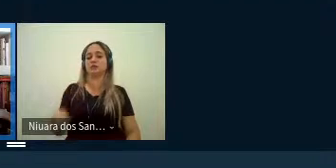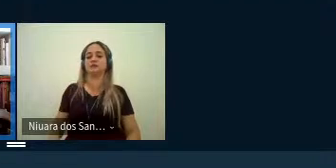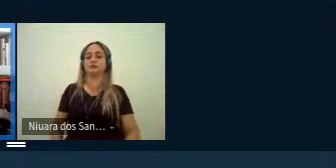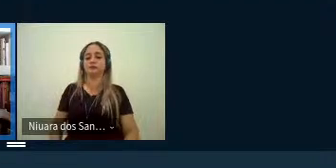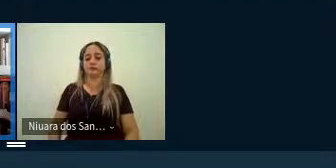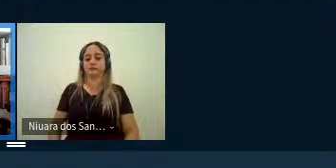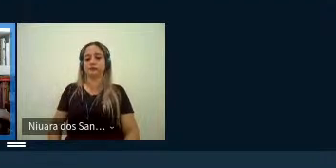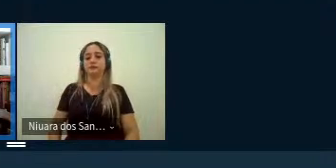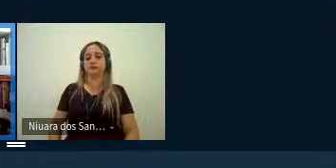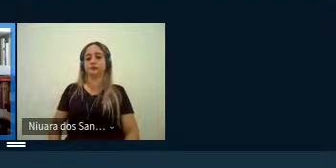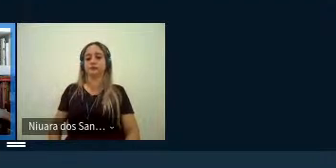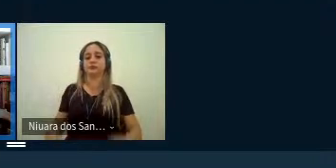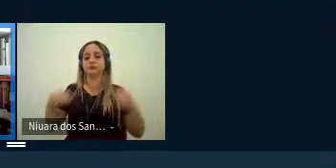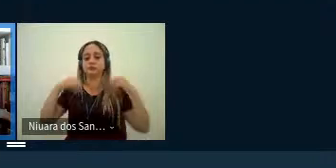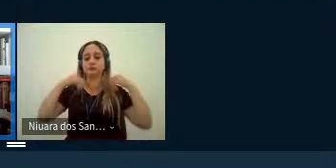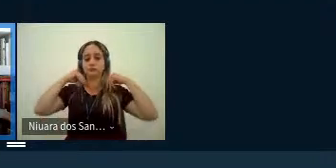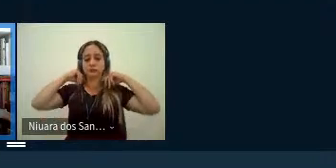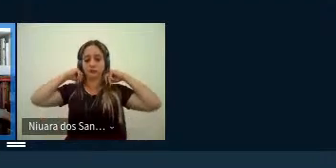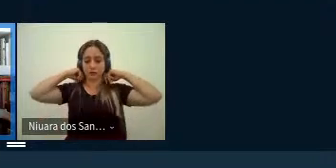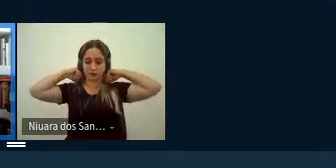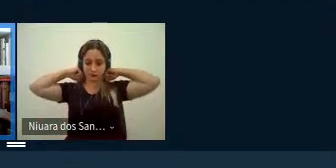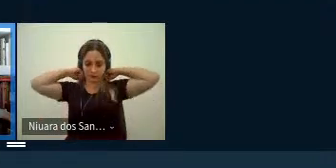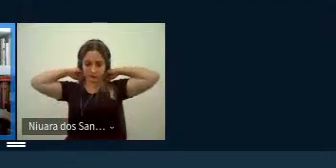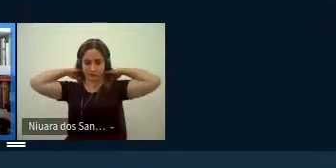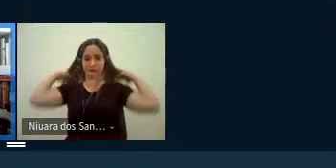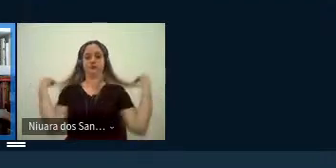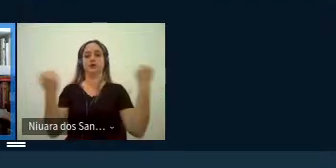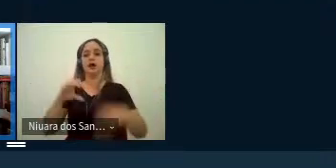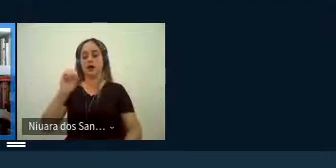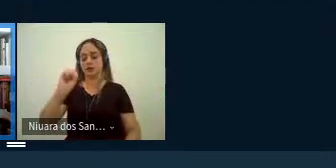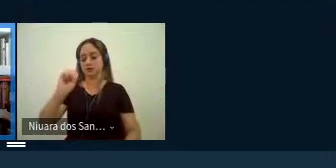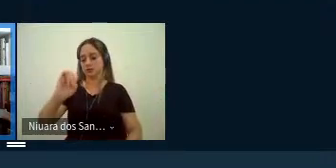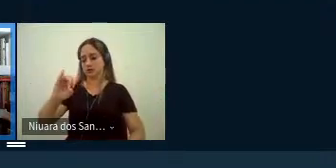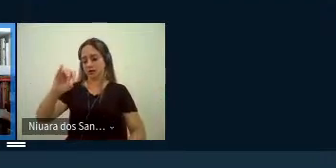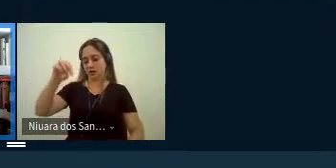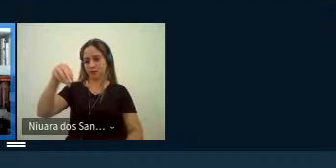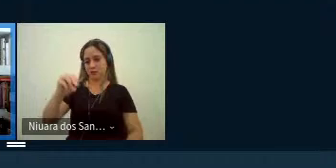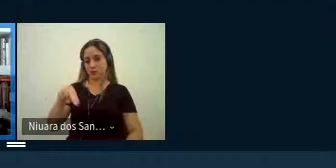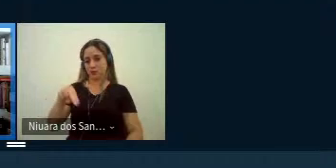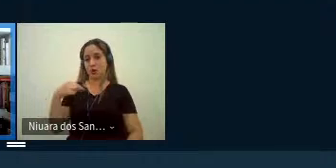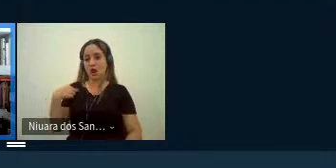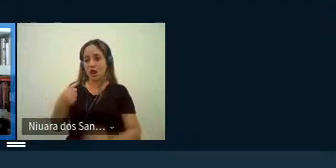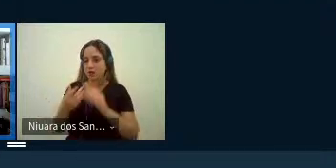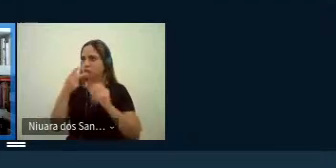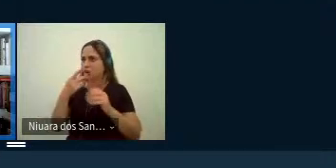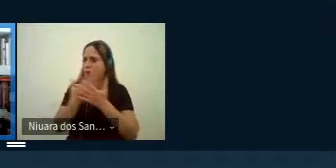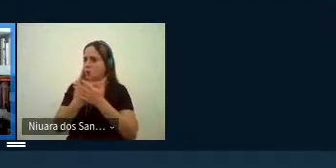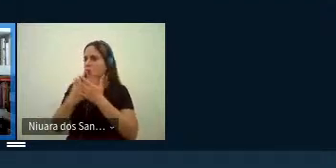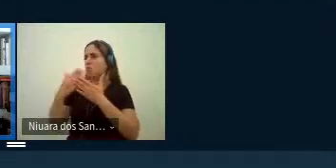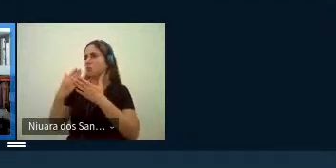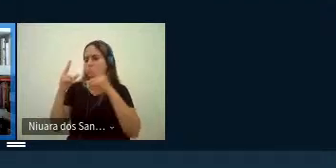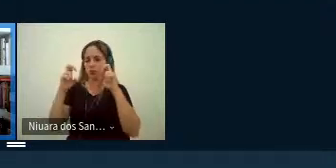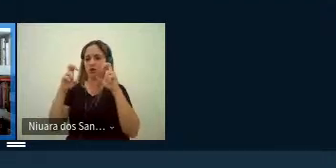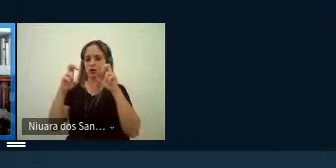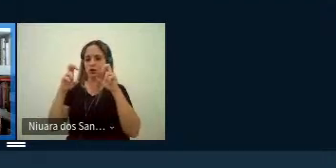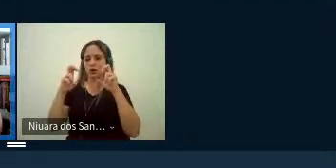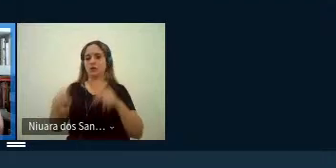Sherry Simon ela comenta que a entrada desse desse termo né